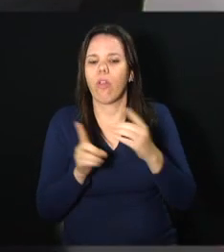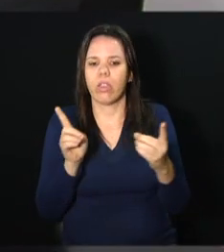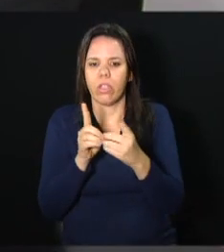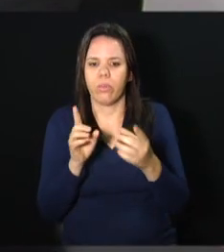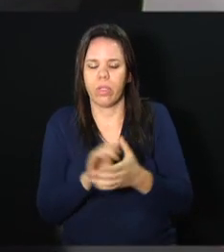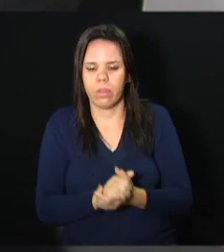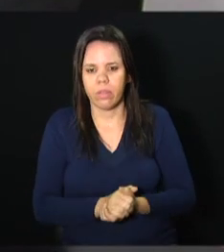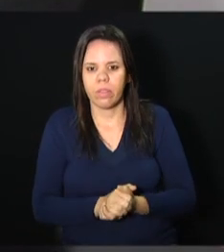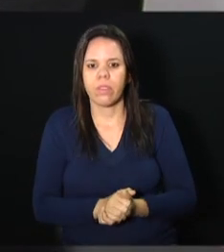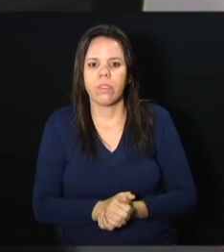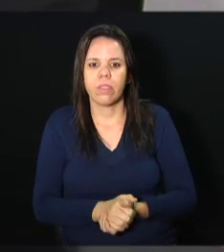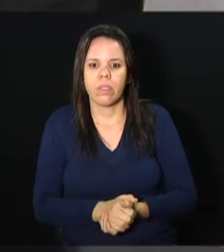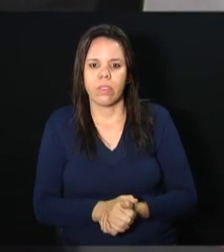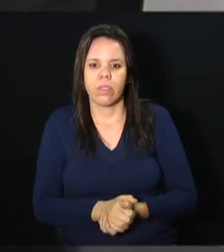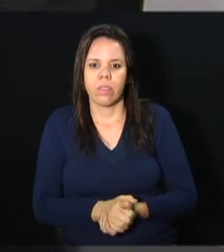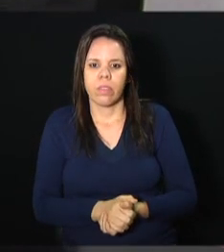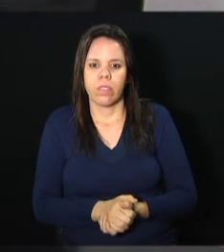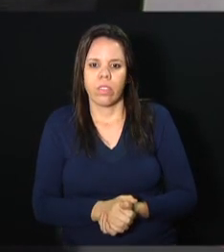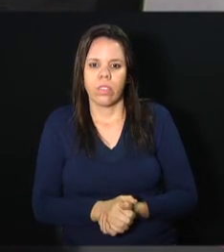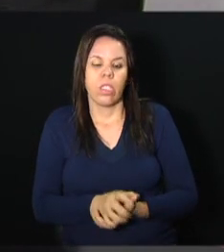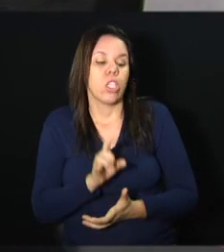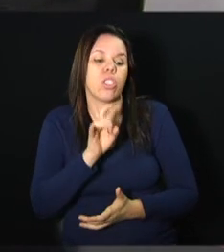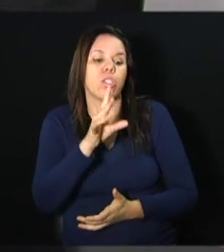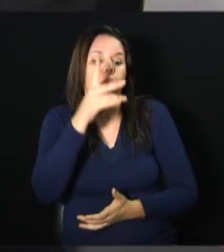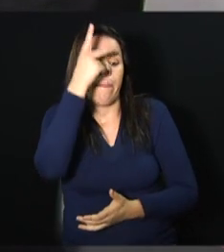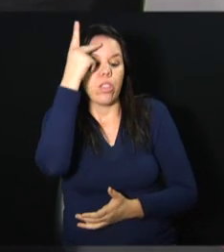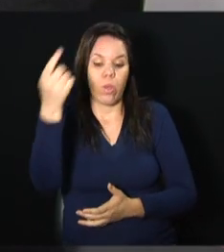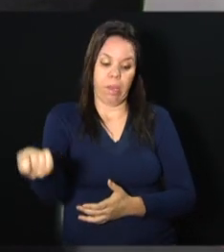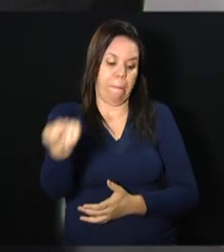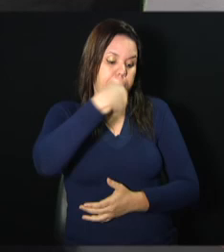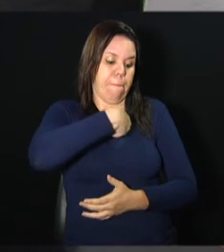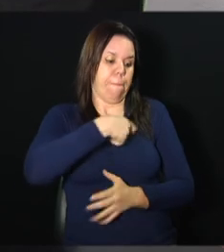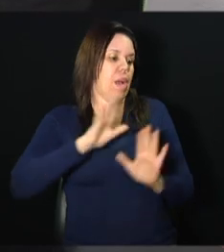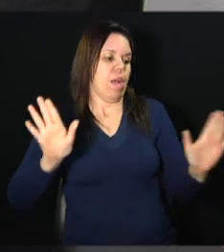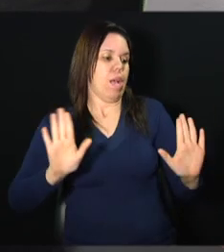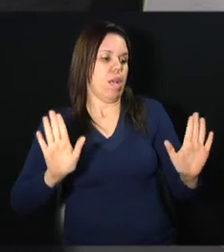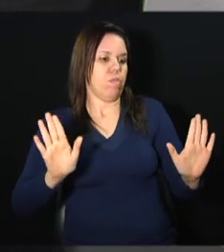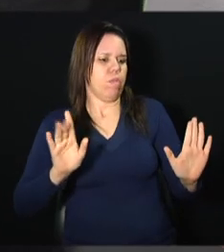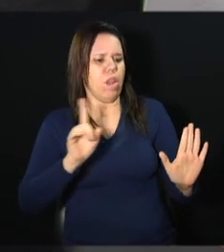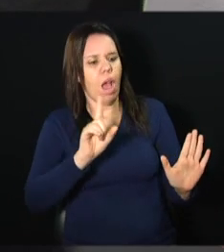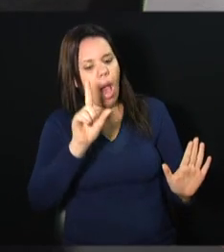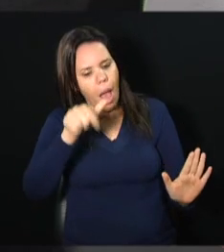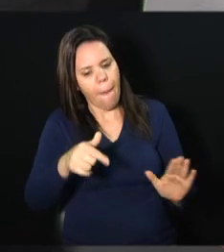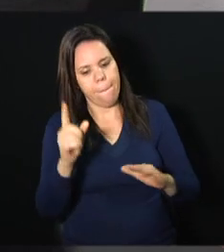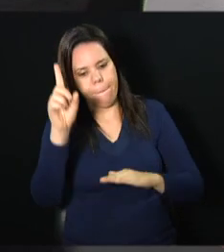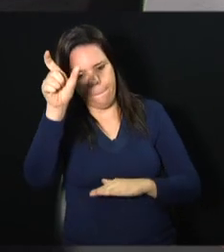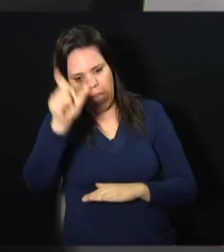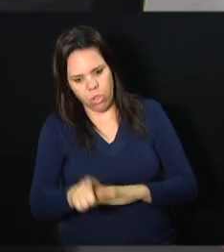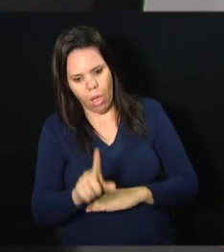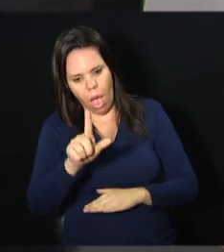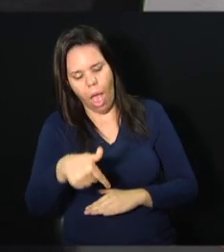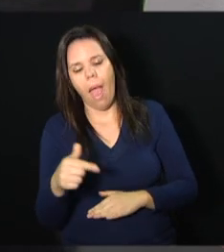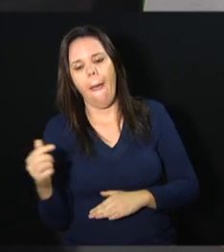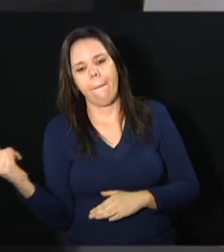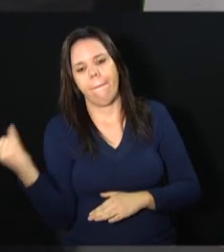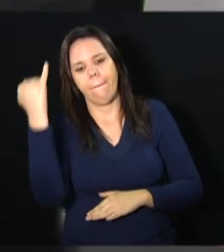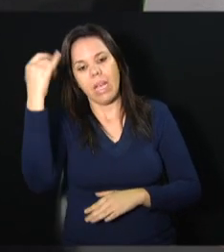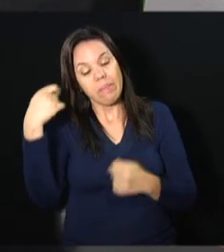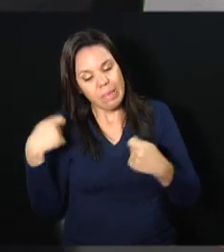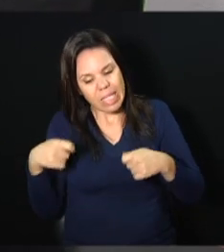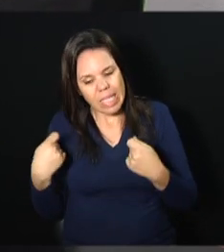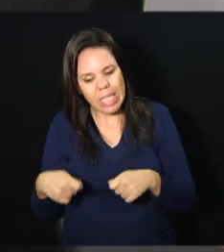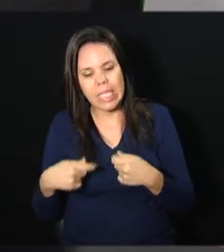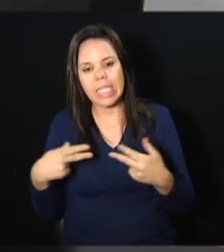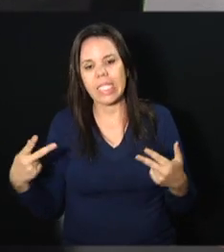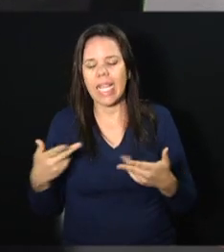simplesmente alguém que está dando dinheiro para a gente fazer alguma coisa. Eu acho que o cliente é alguém que tem uma necessidade,